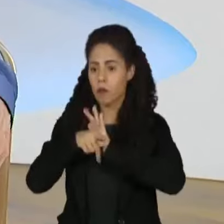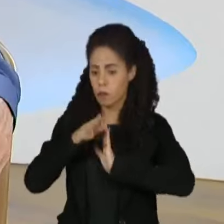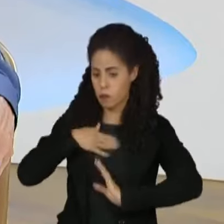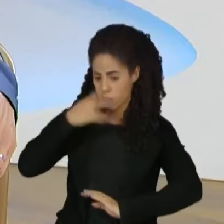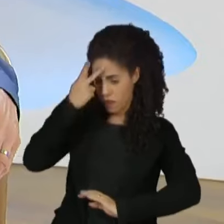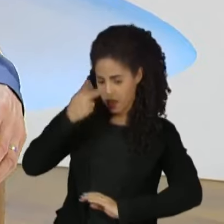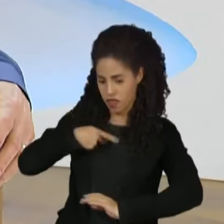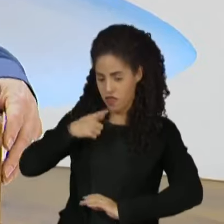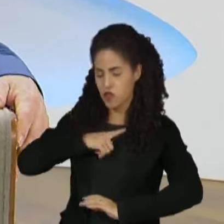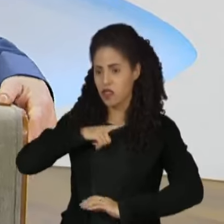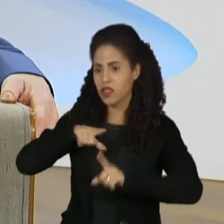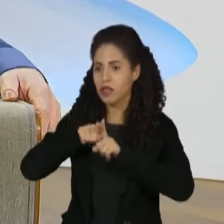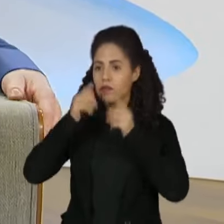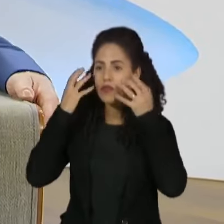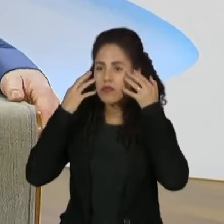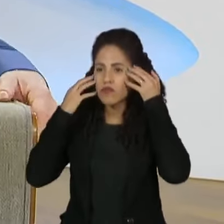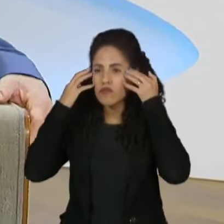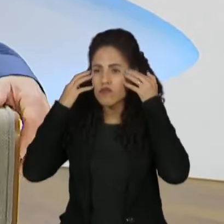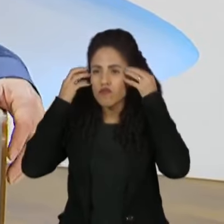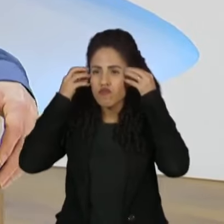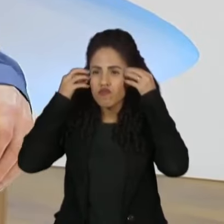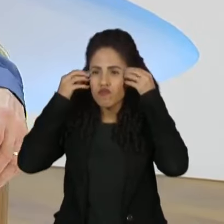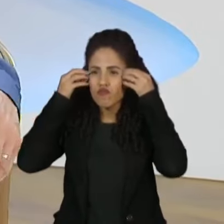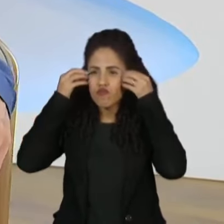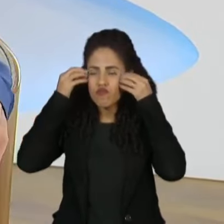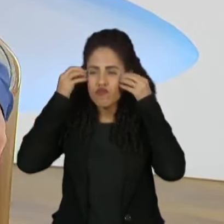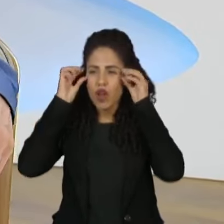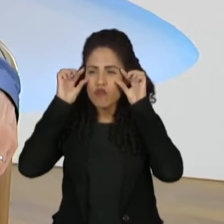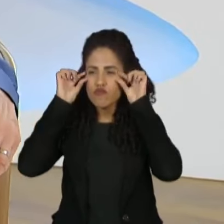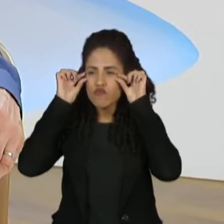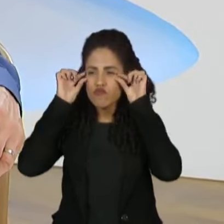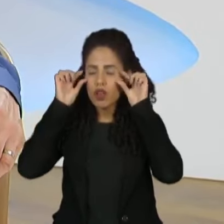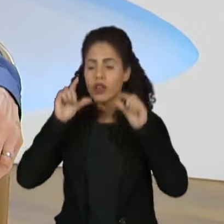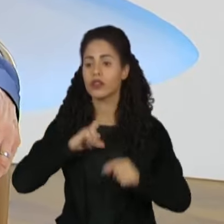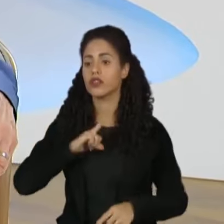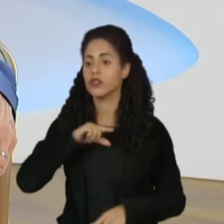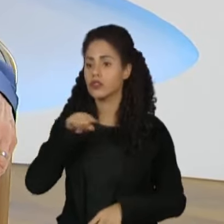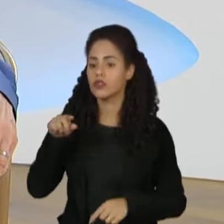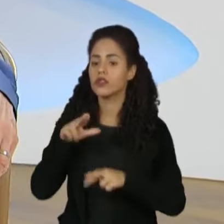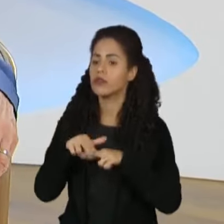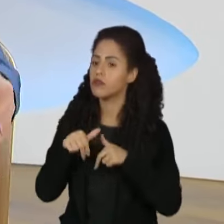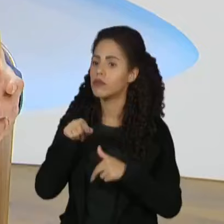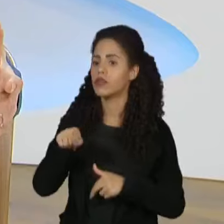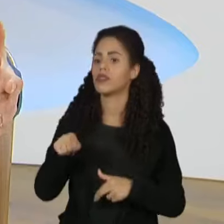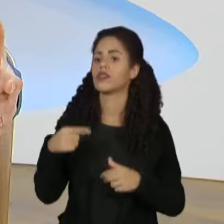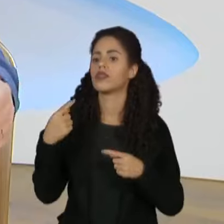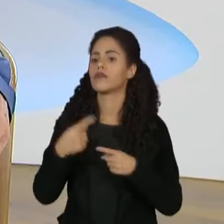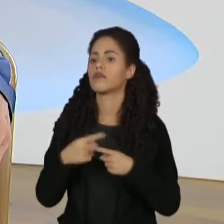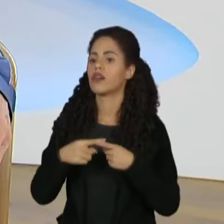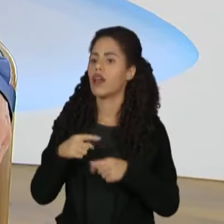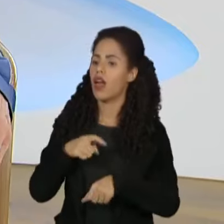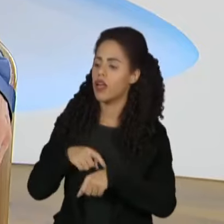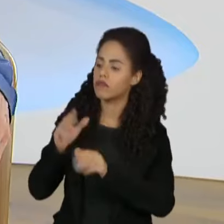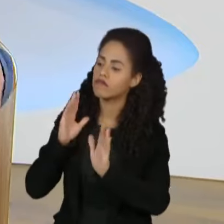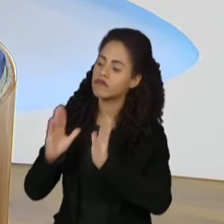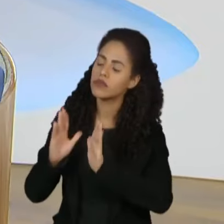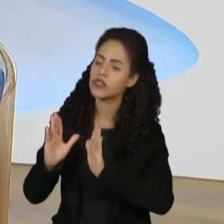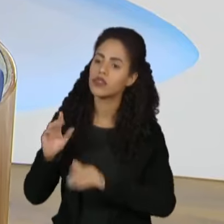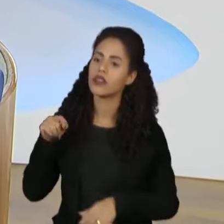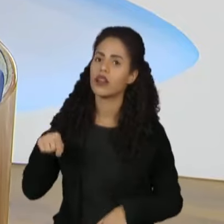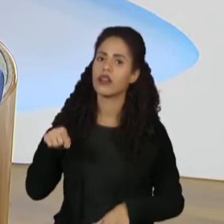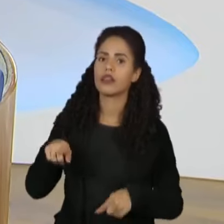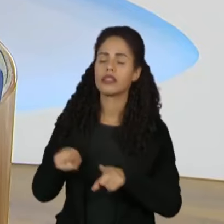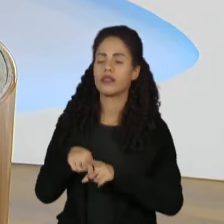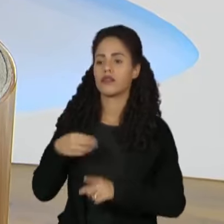no caso. Então, por isso que eu essa colocação, porque eu acho que eu estava num tempo, num